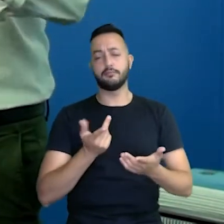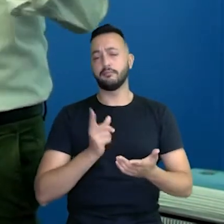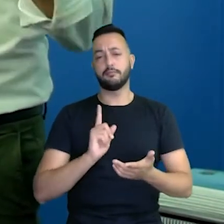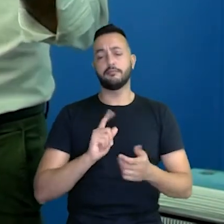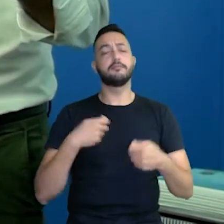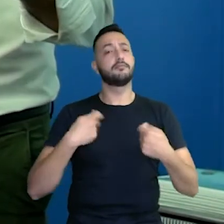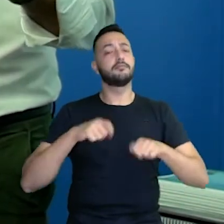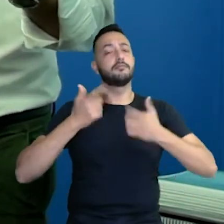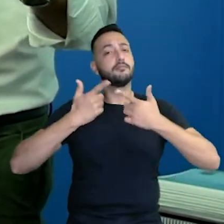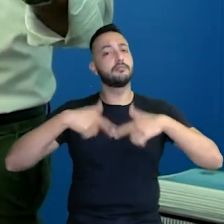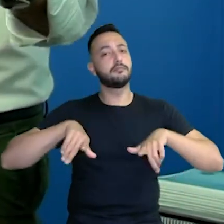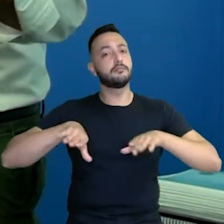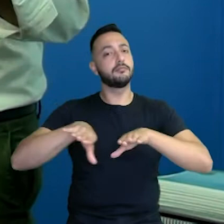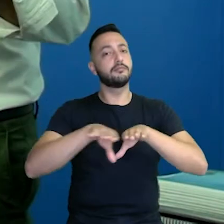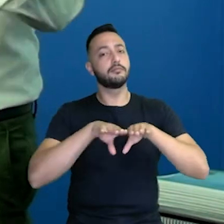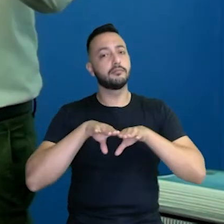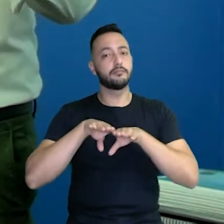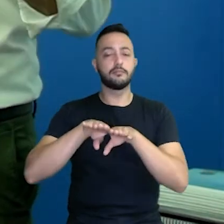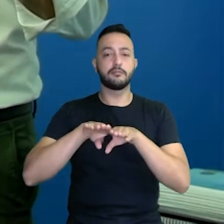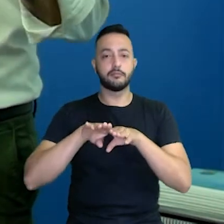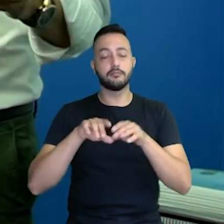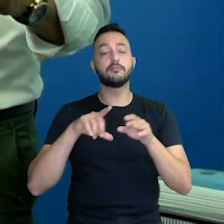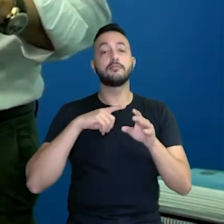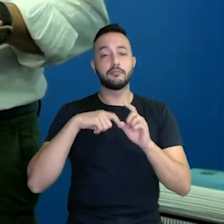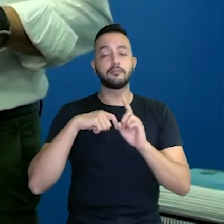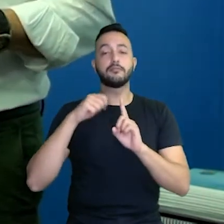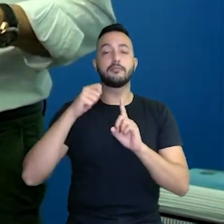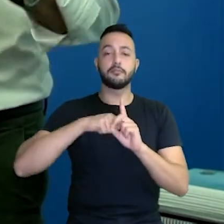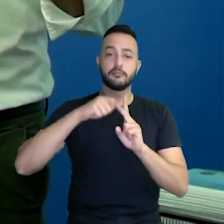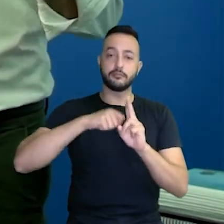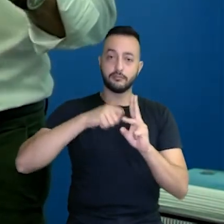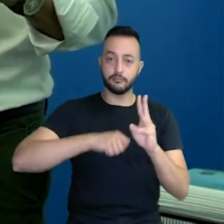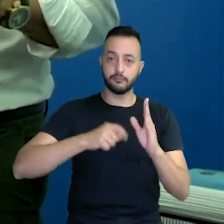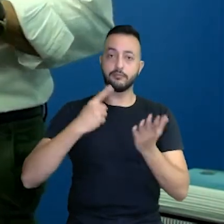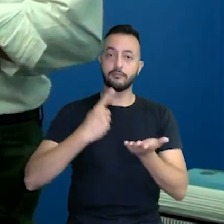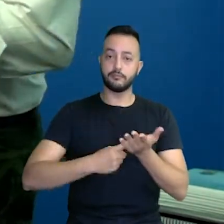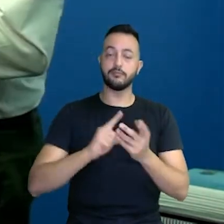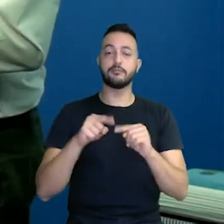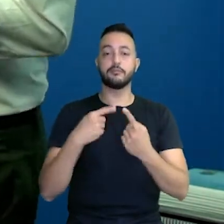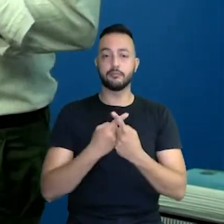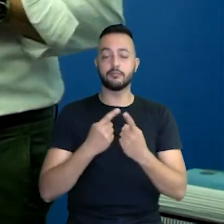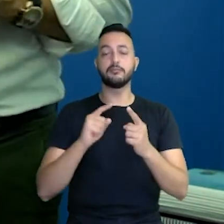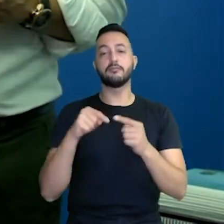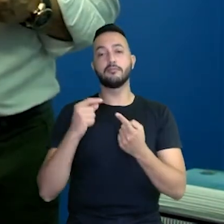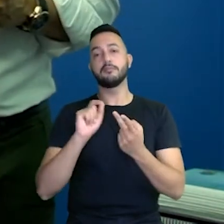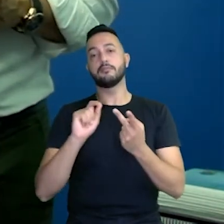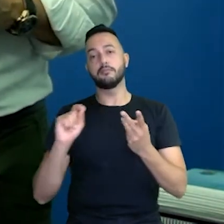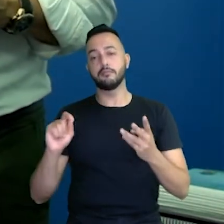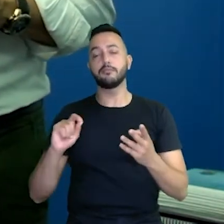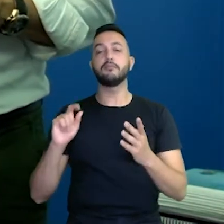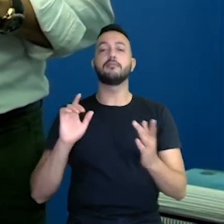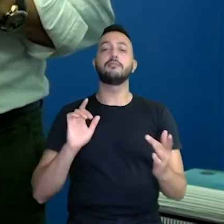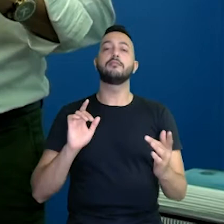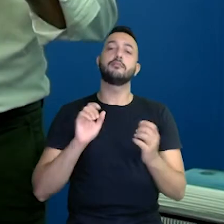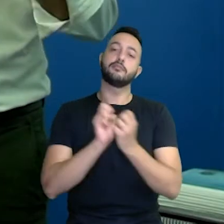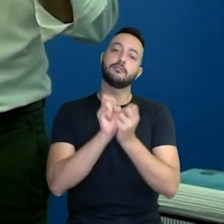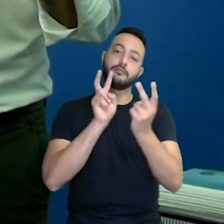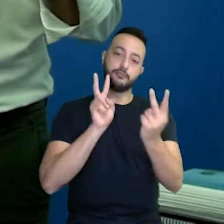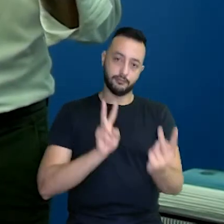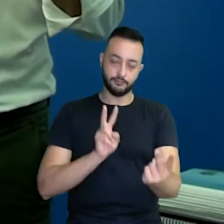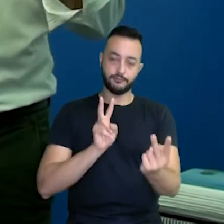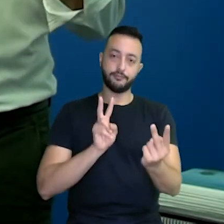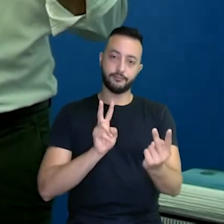Então tem que ter uma linguagem só, então a gente faz, tem um cronograma de reuniões, encontros virtuais, que não impede de fazer,